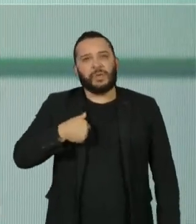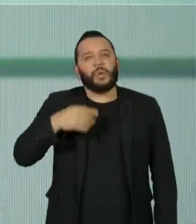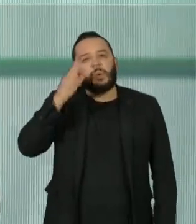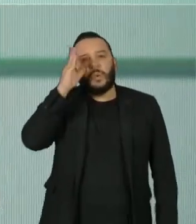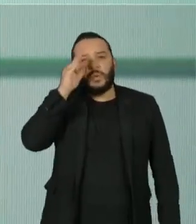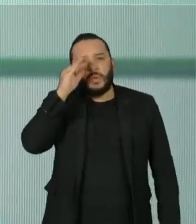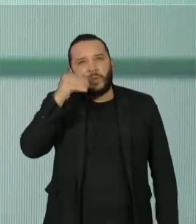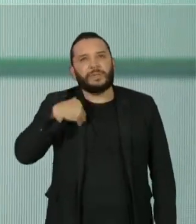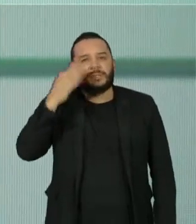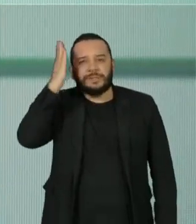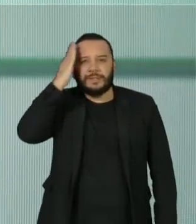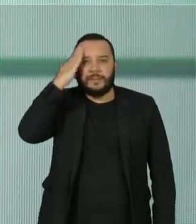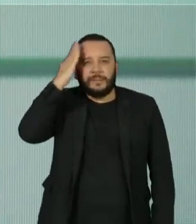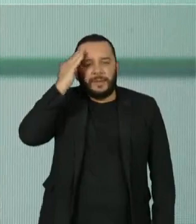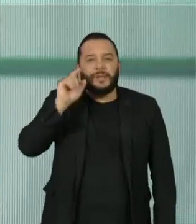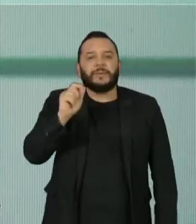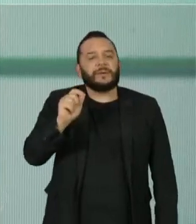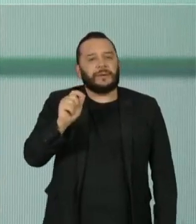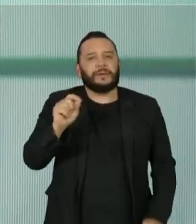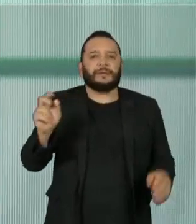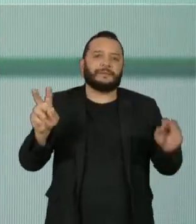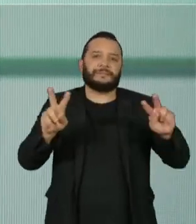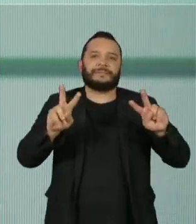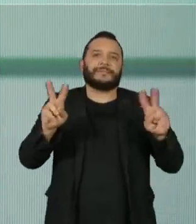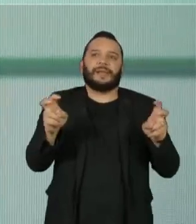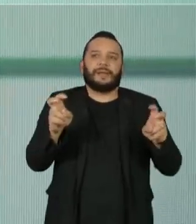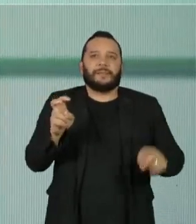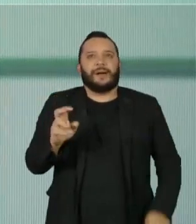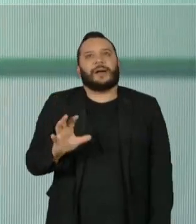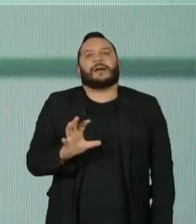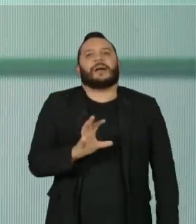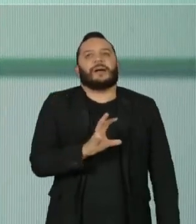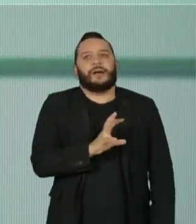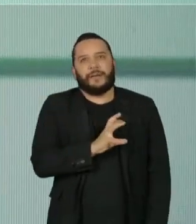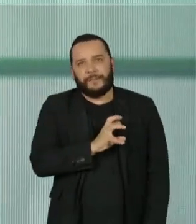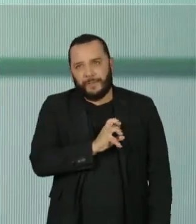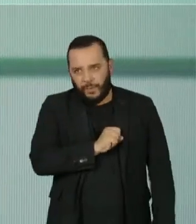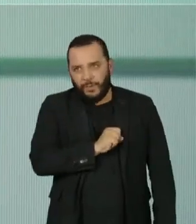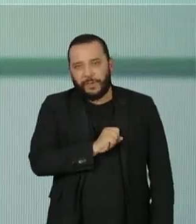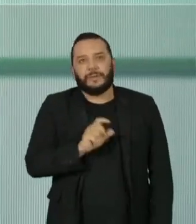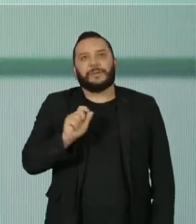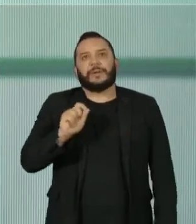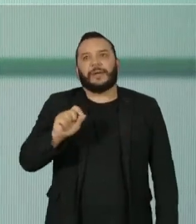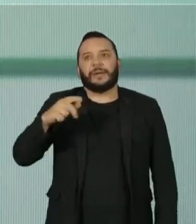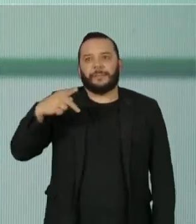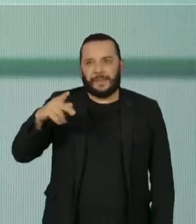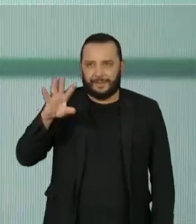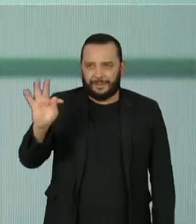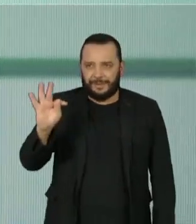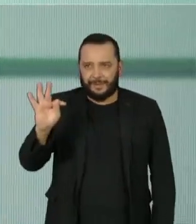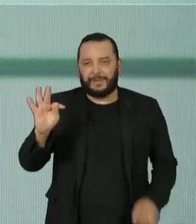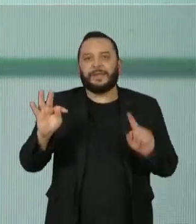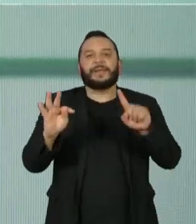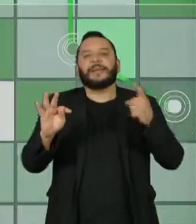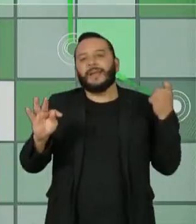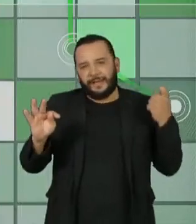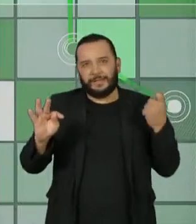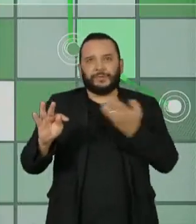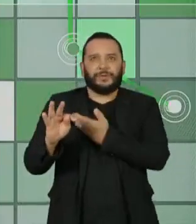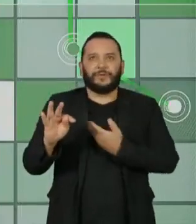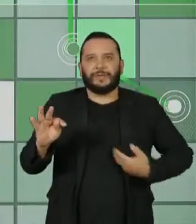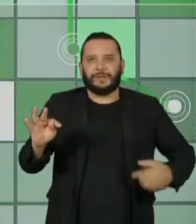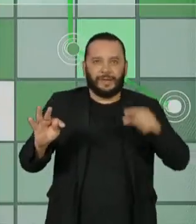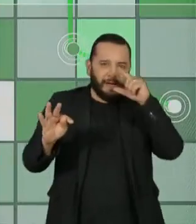caso de amor instantâneo que surgiu entre o PT e o ex-governador Geraldo Alckmin.